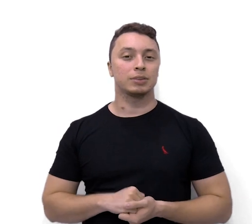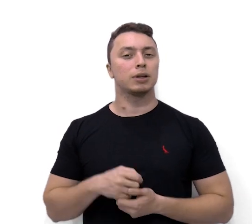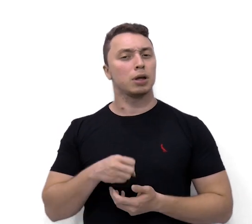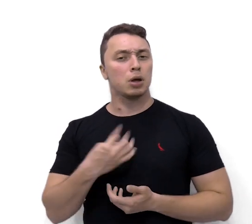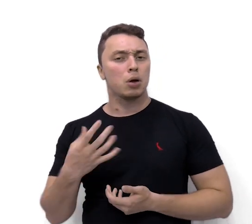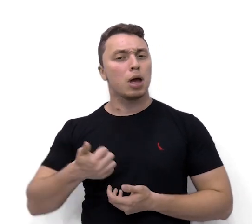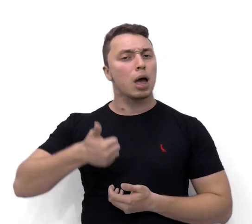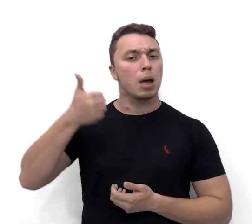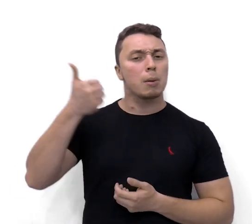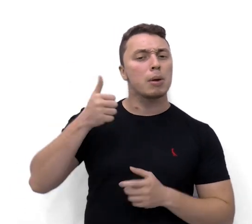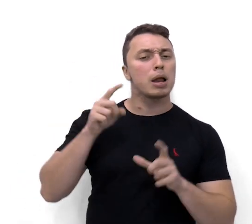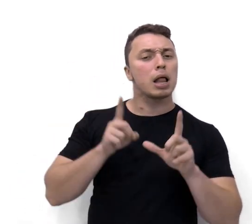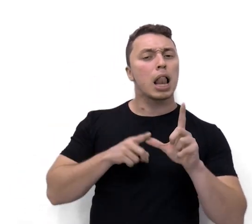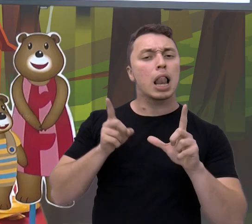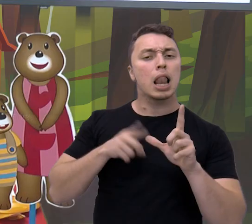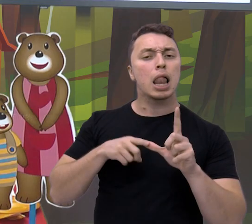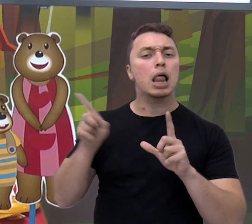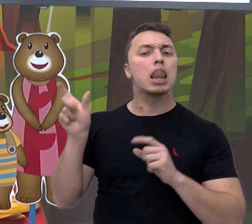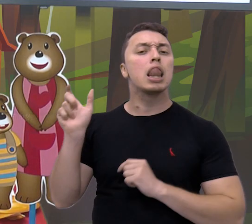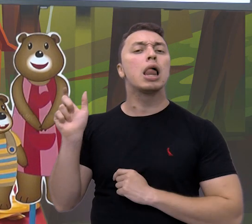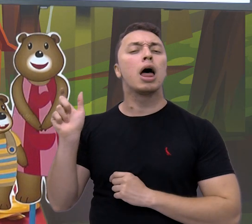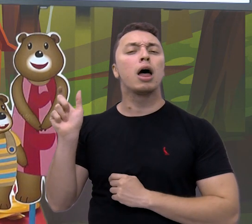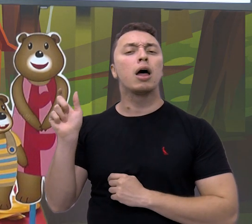a primeira letra dessa palavra?